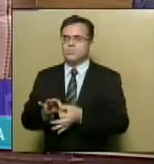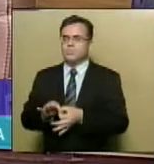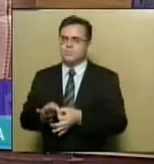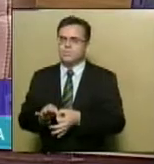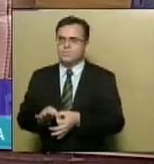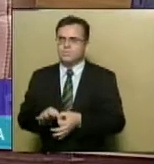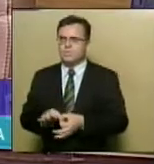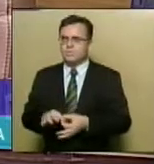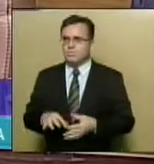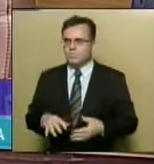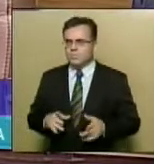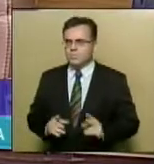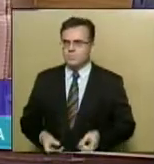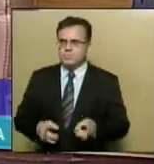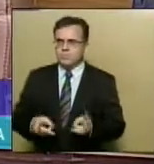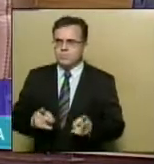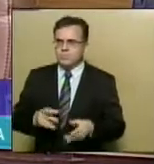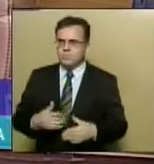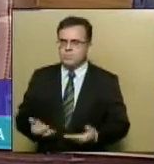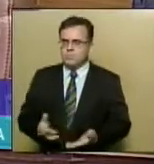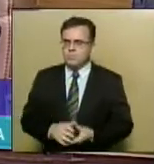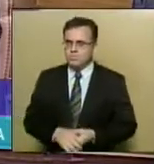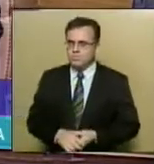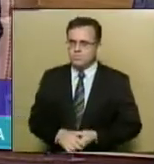a termo de cooperação técnica.